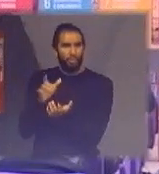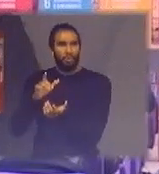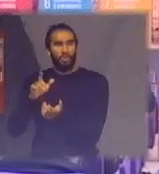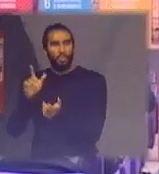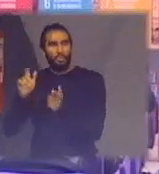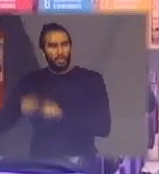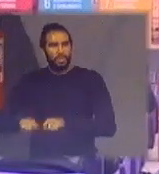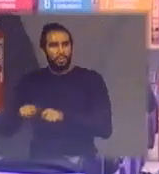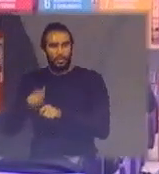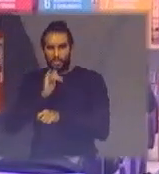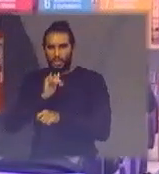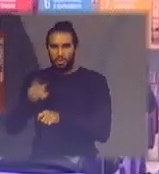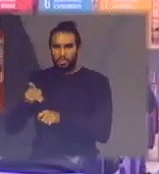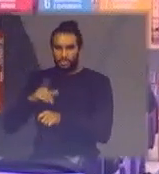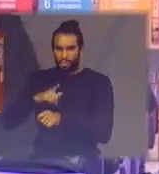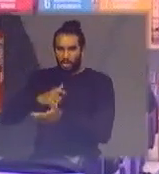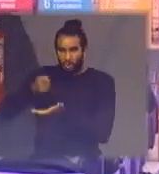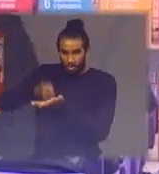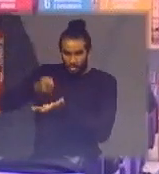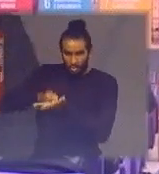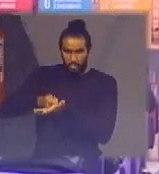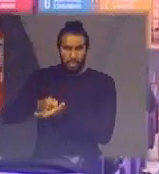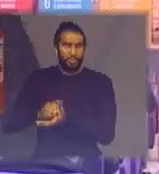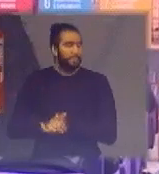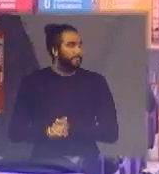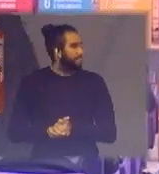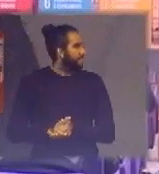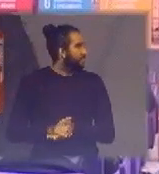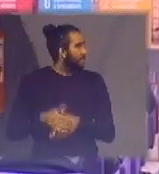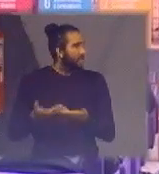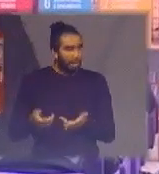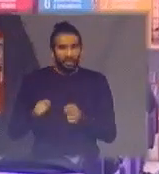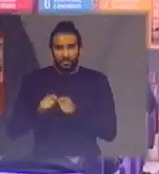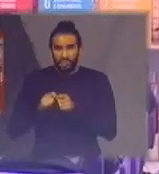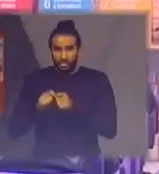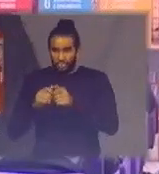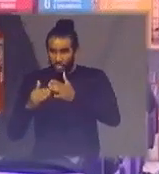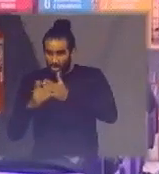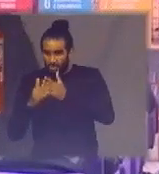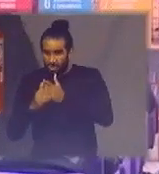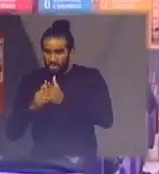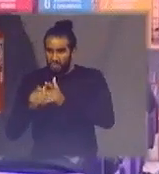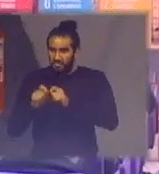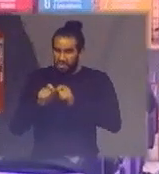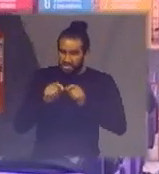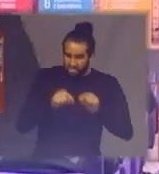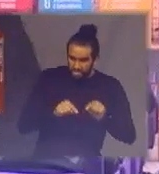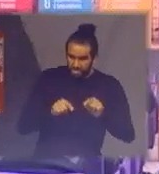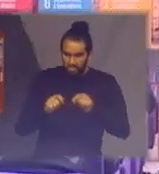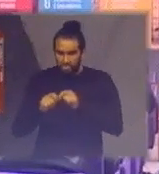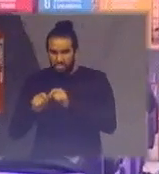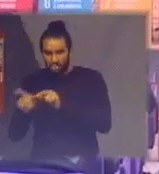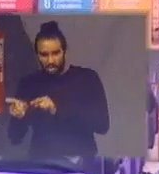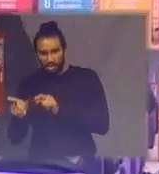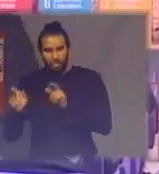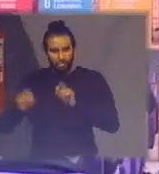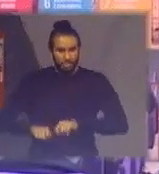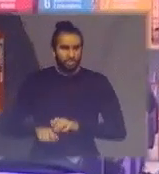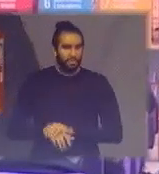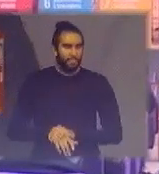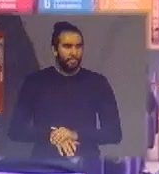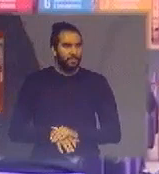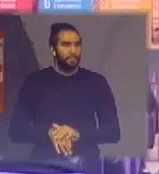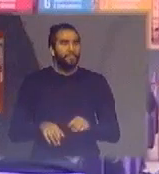para o poder público como cobrança então que se delimite agora o que pode ser feito então concordo com São Paulo a forma como agiu a gente já está